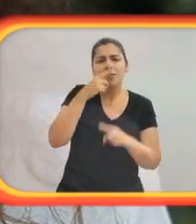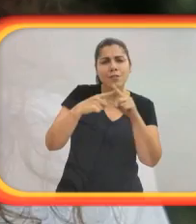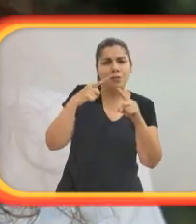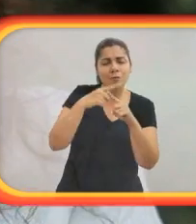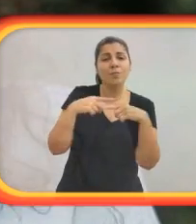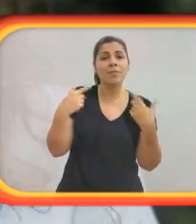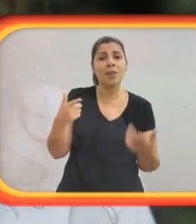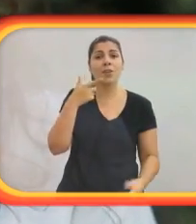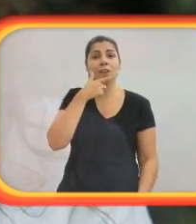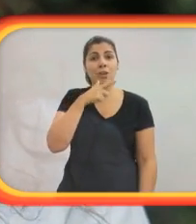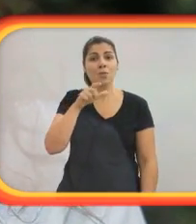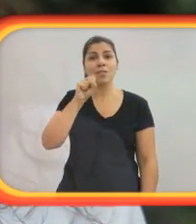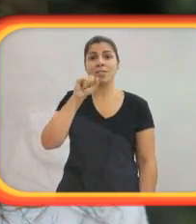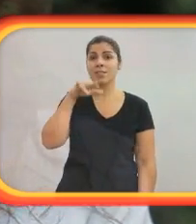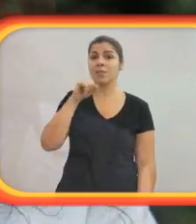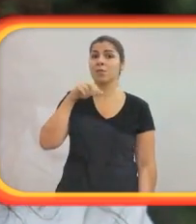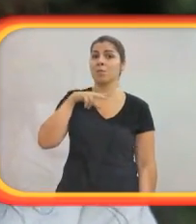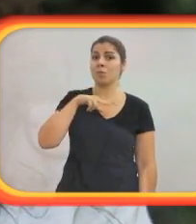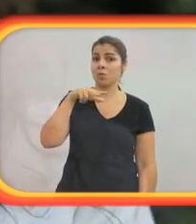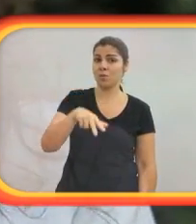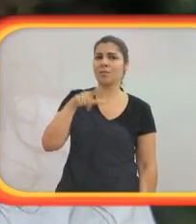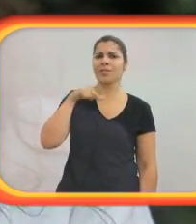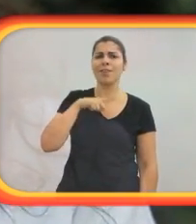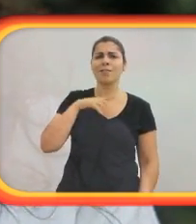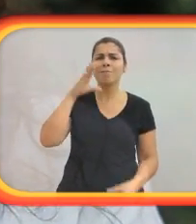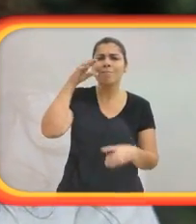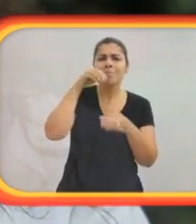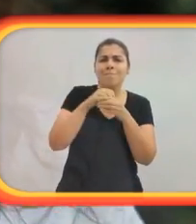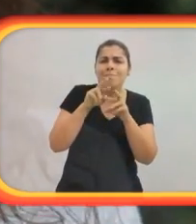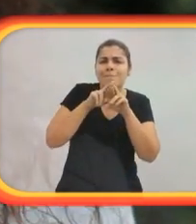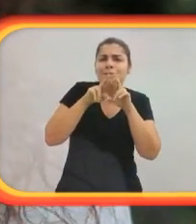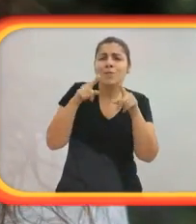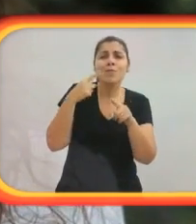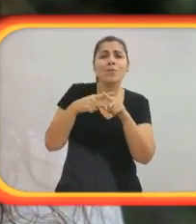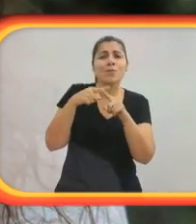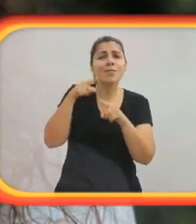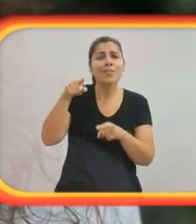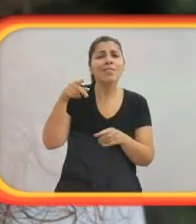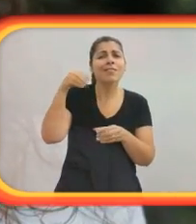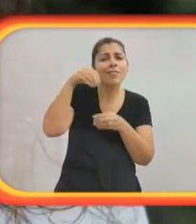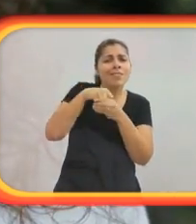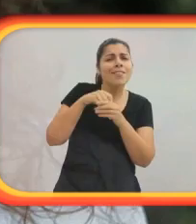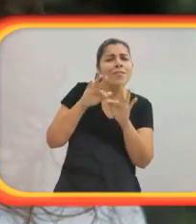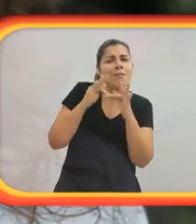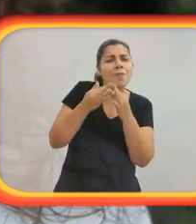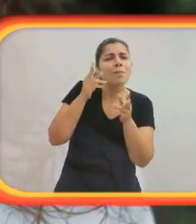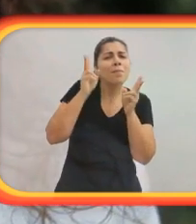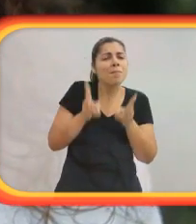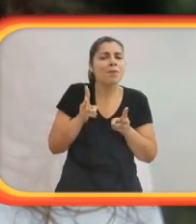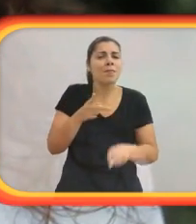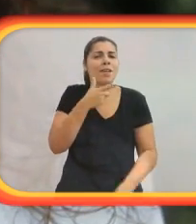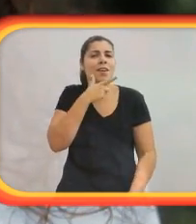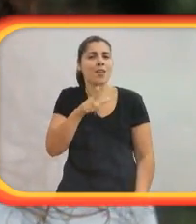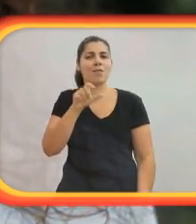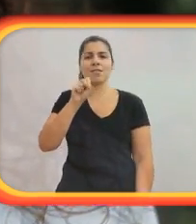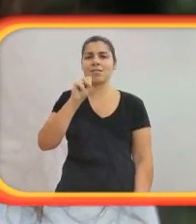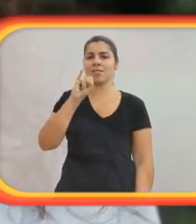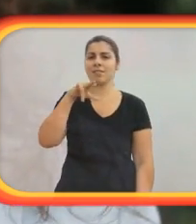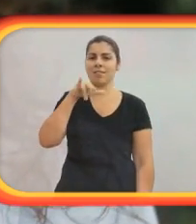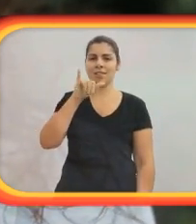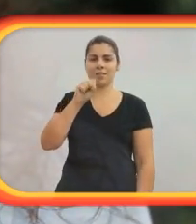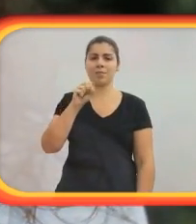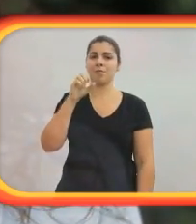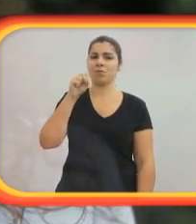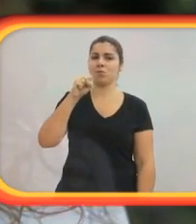portuguesa, por incrível que pareça. A língua de sinais portuguesa é completamente diferente, porque vem de uma família de línguas de sinais